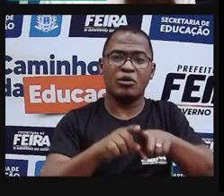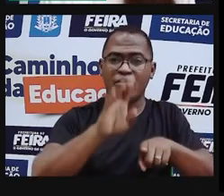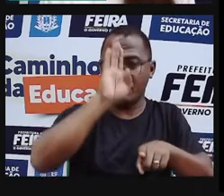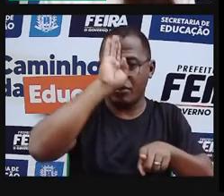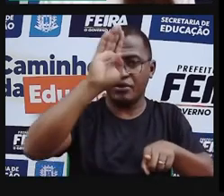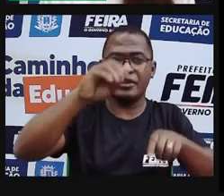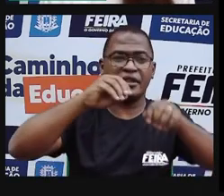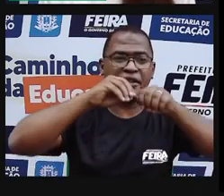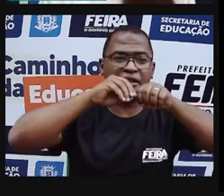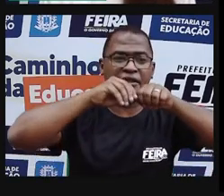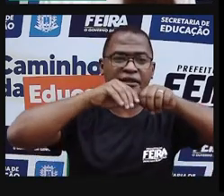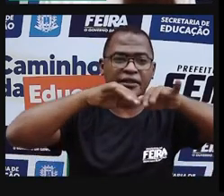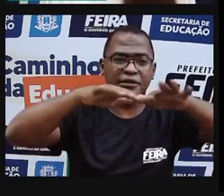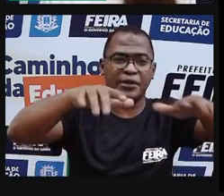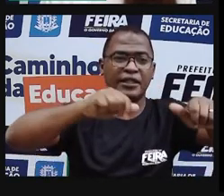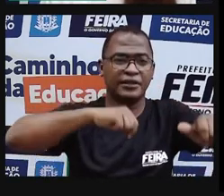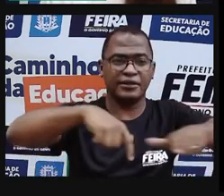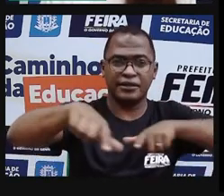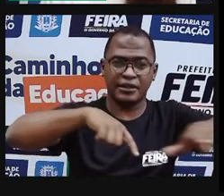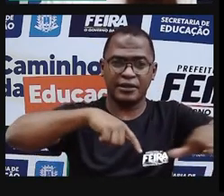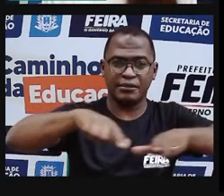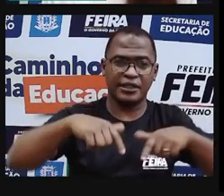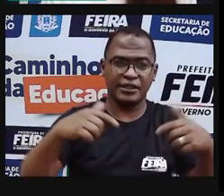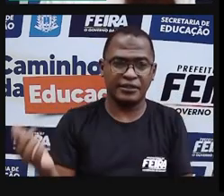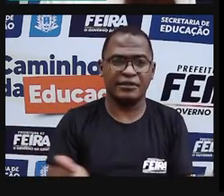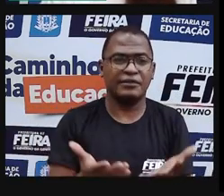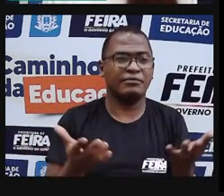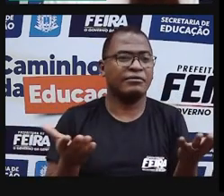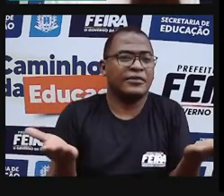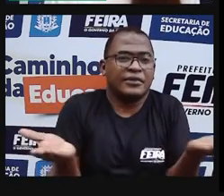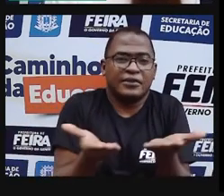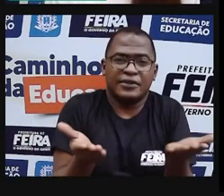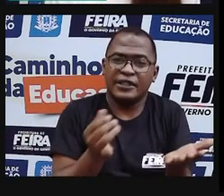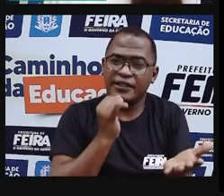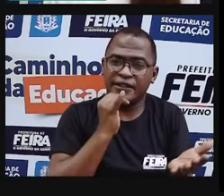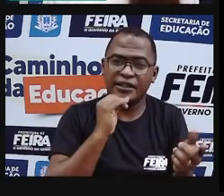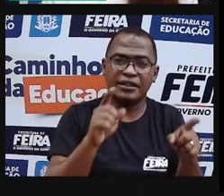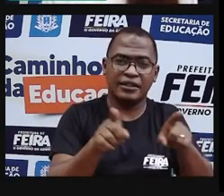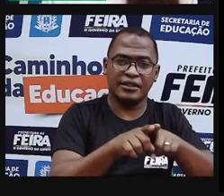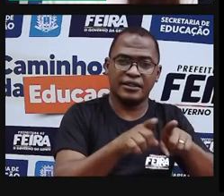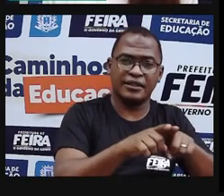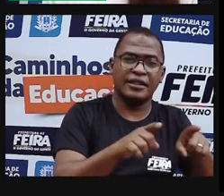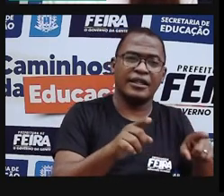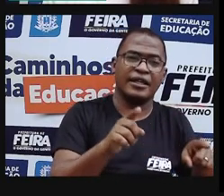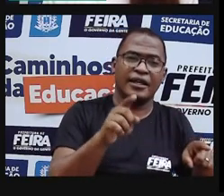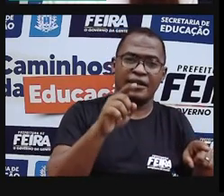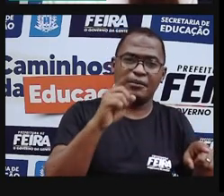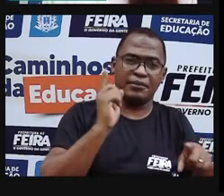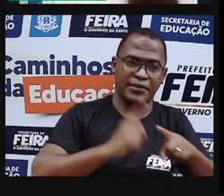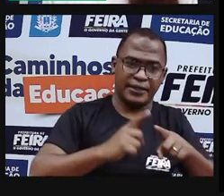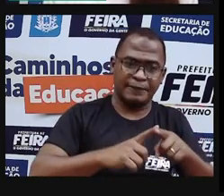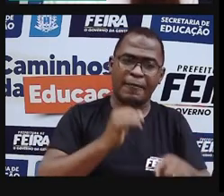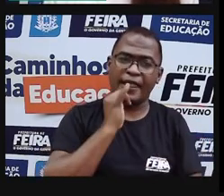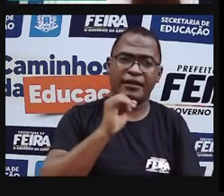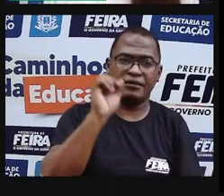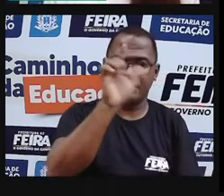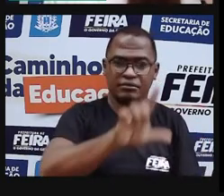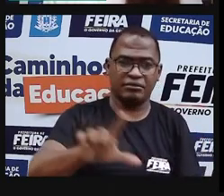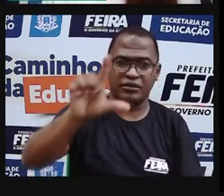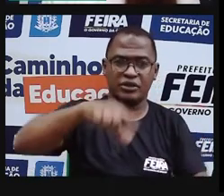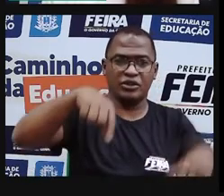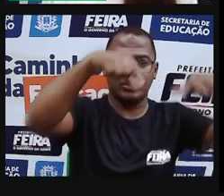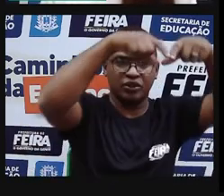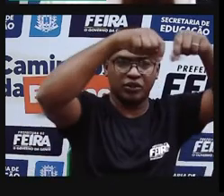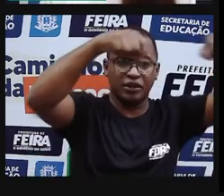e as xilogravuras, mas também, repente, literatura de cordel e vários aspectos da cultura da região,